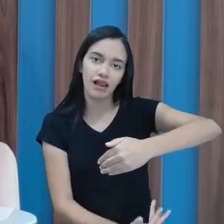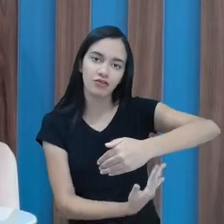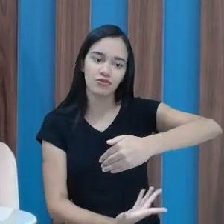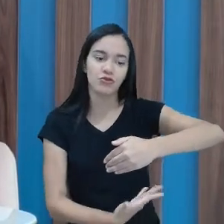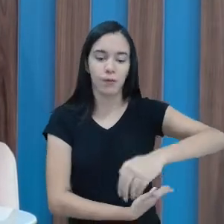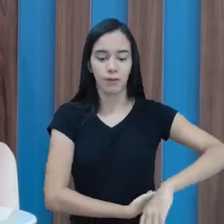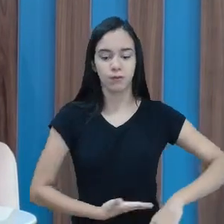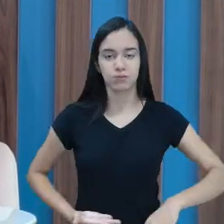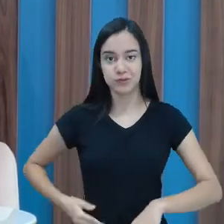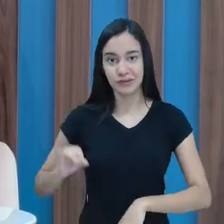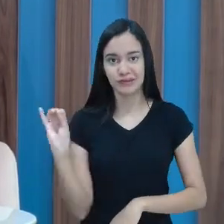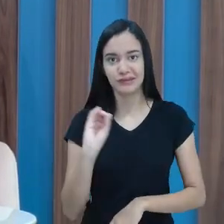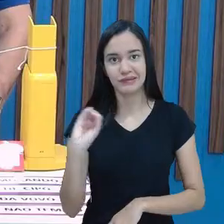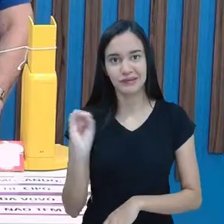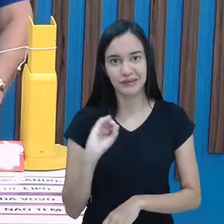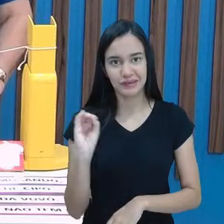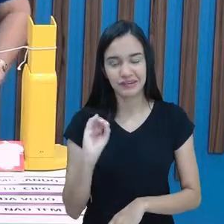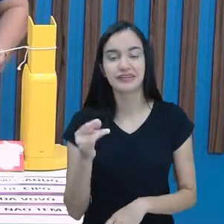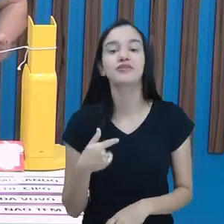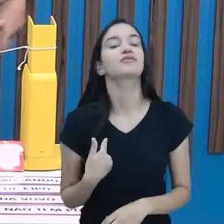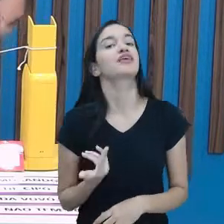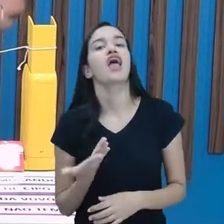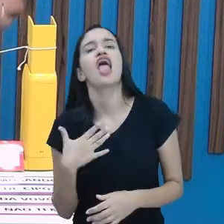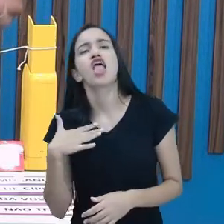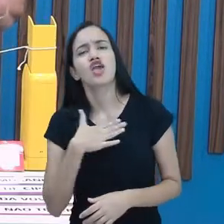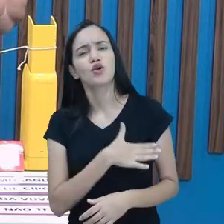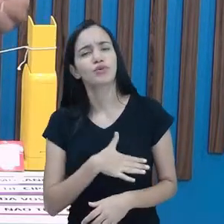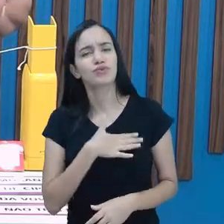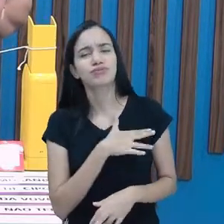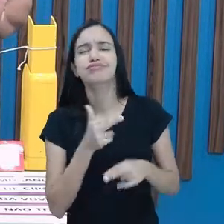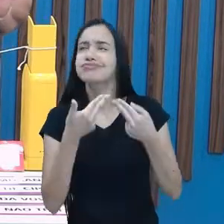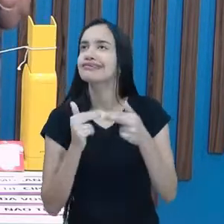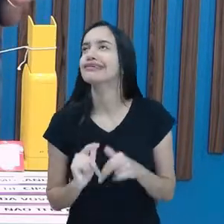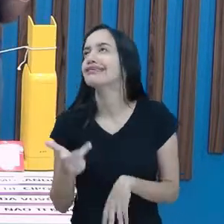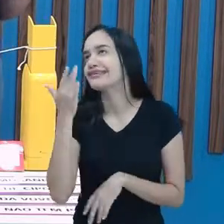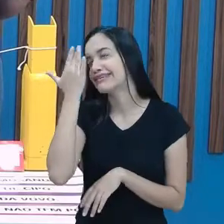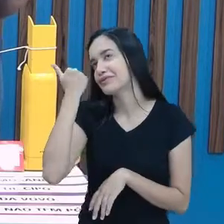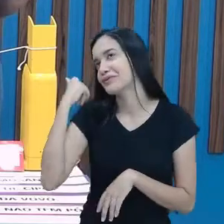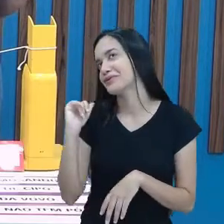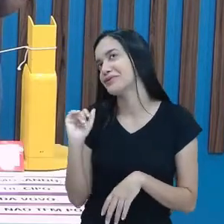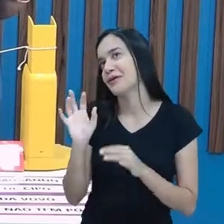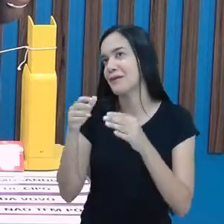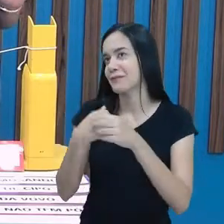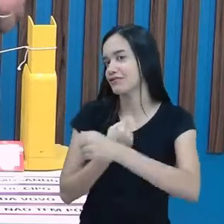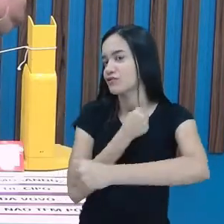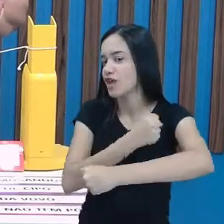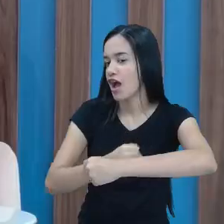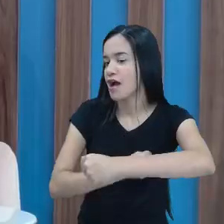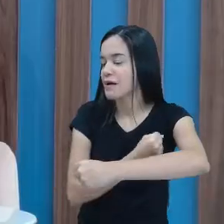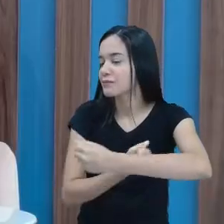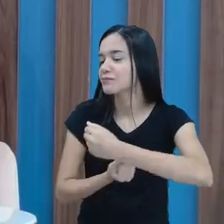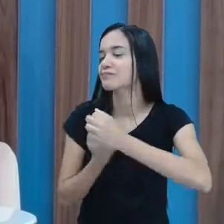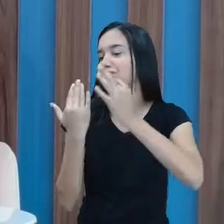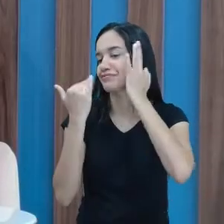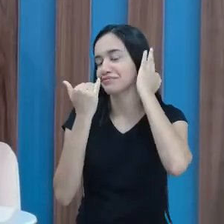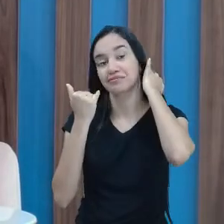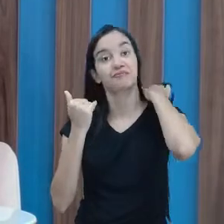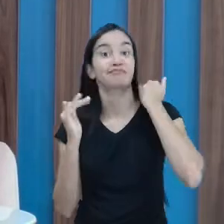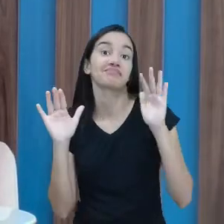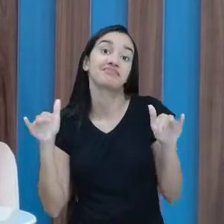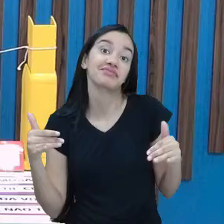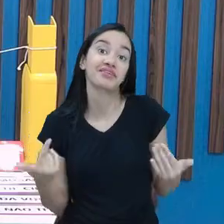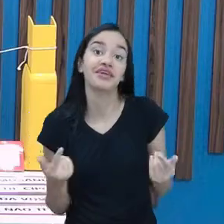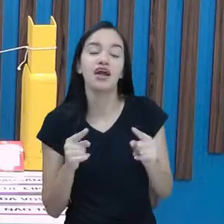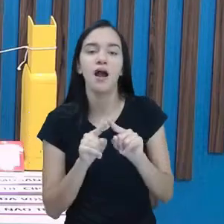Eita, eu também gosto muito dessa parlenda. Eu não sei porquê. Será que é por causa da comida também, professora Josi? que por causa da comida.